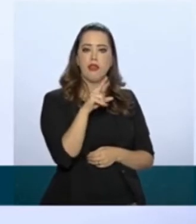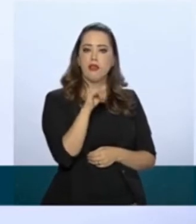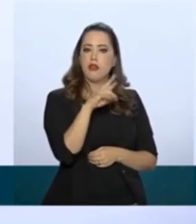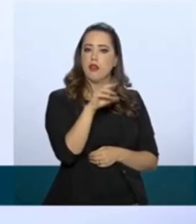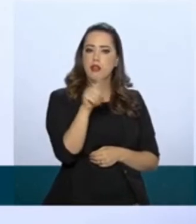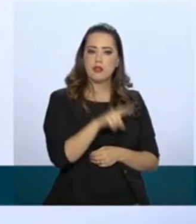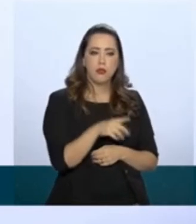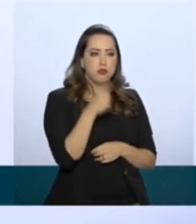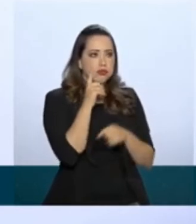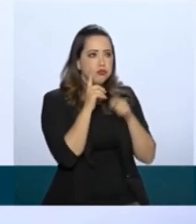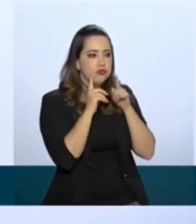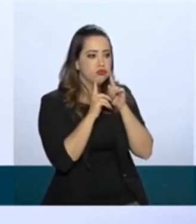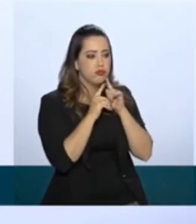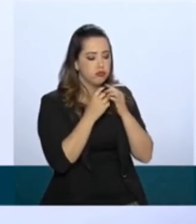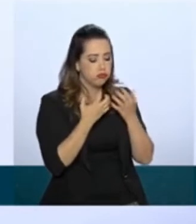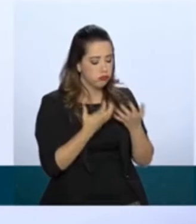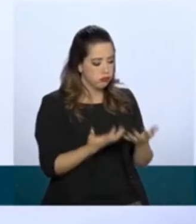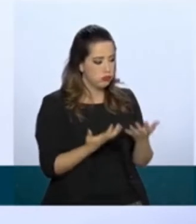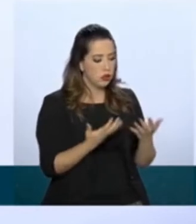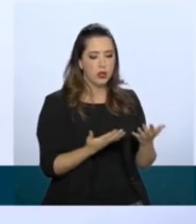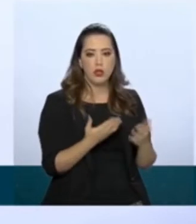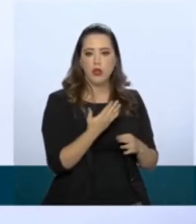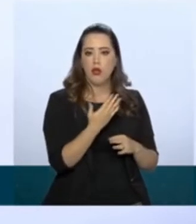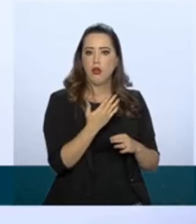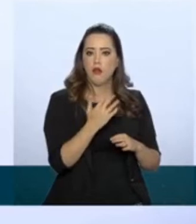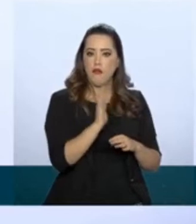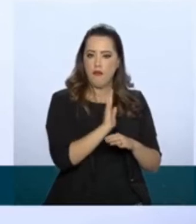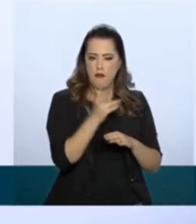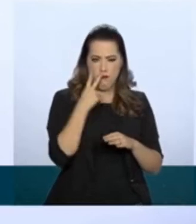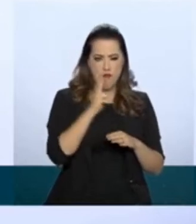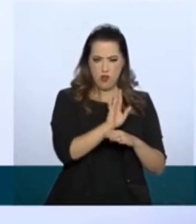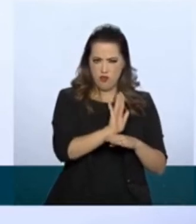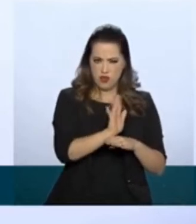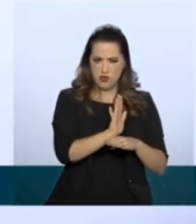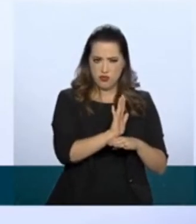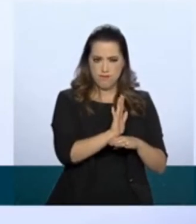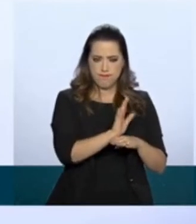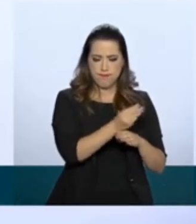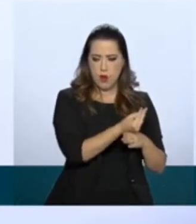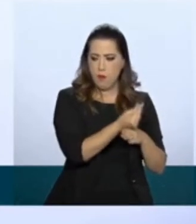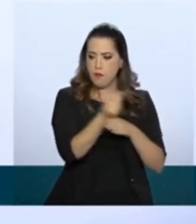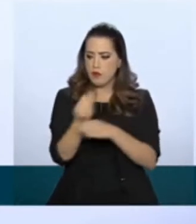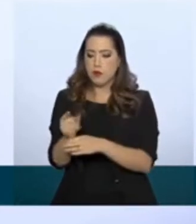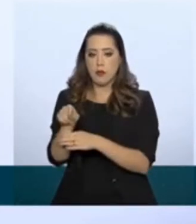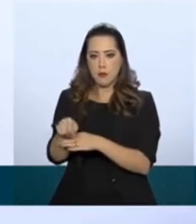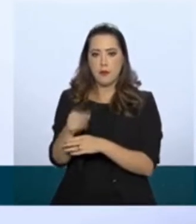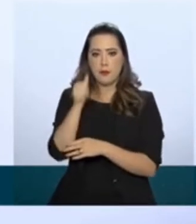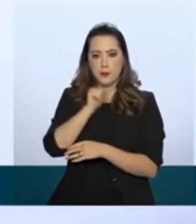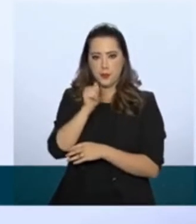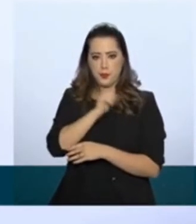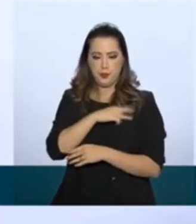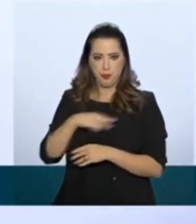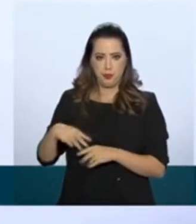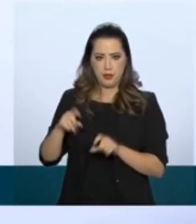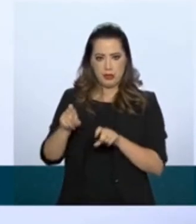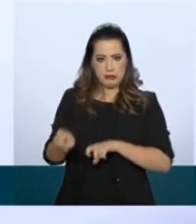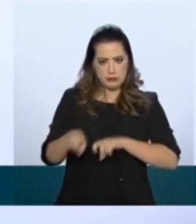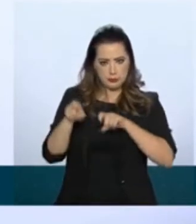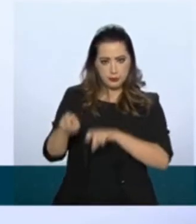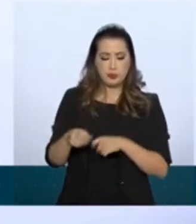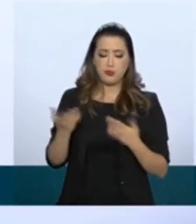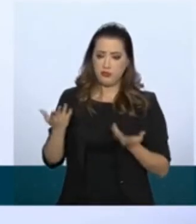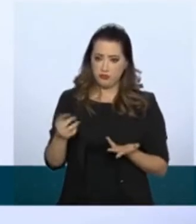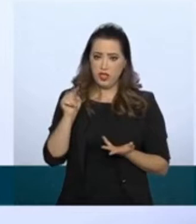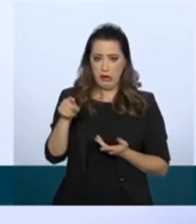Por sorte, nós aqui contamos com o